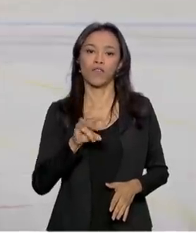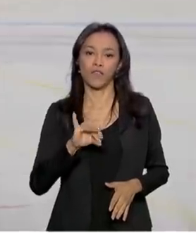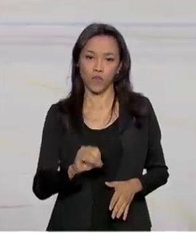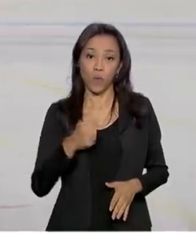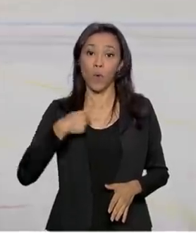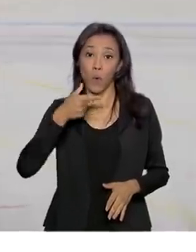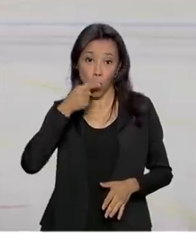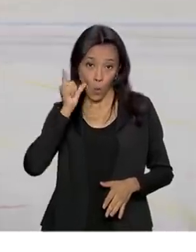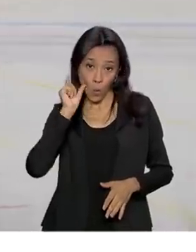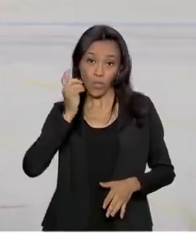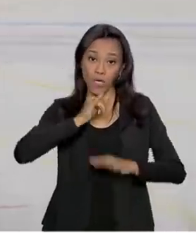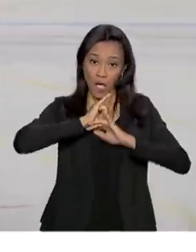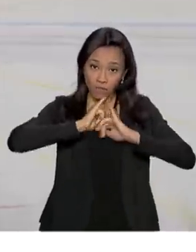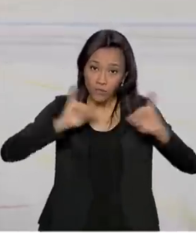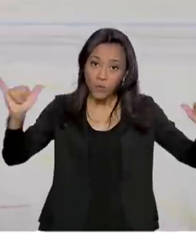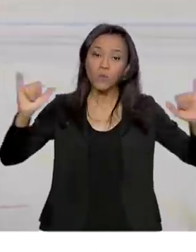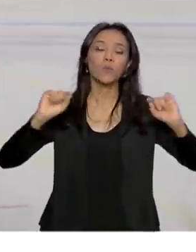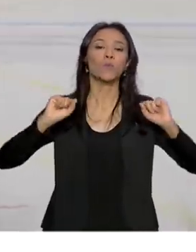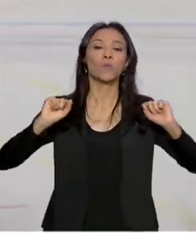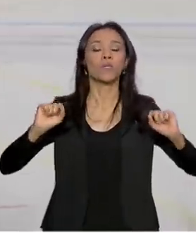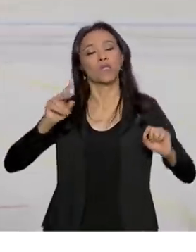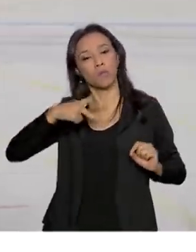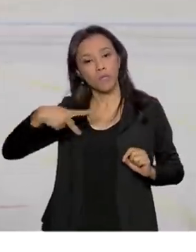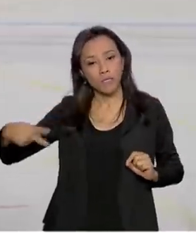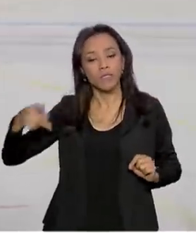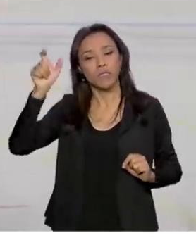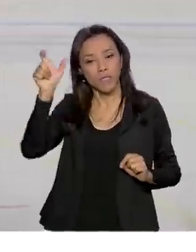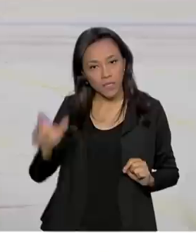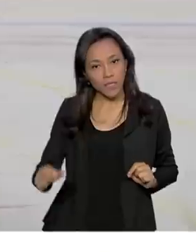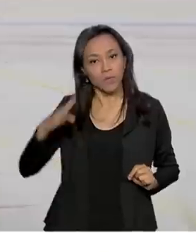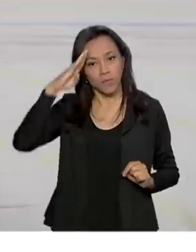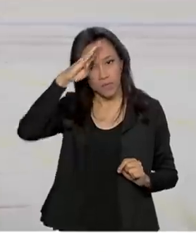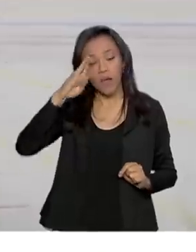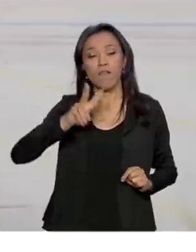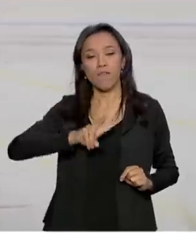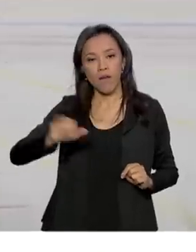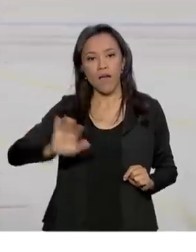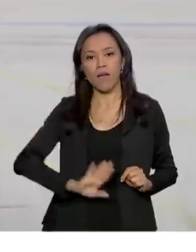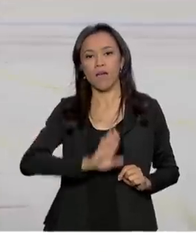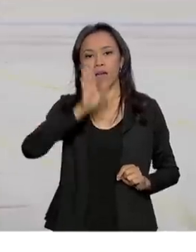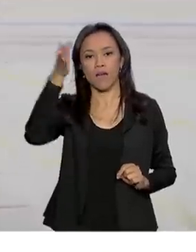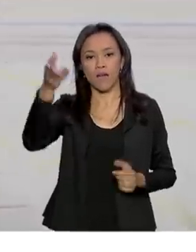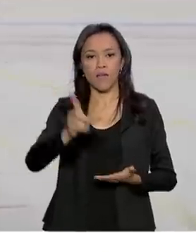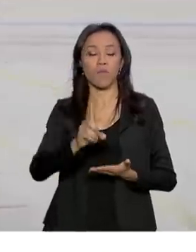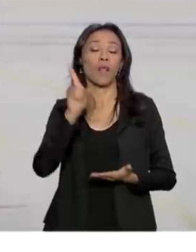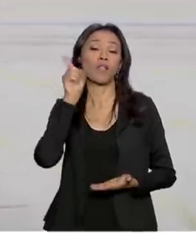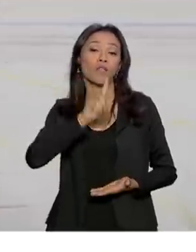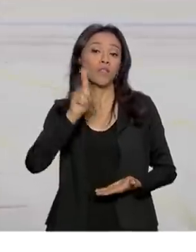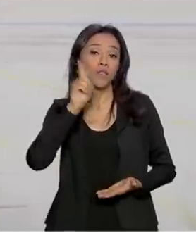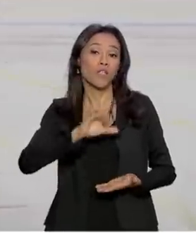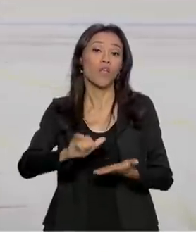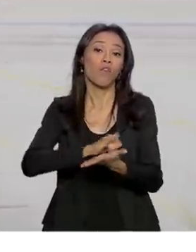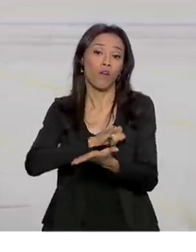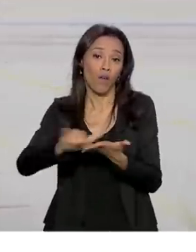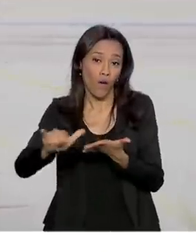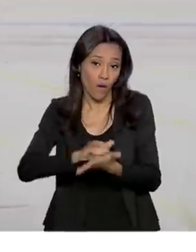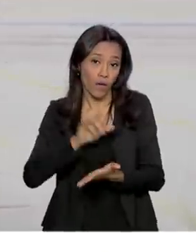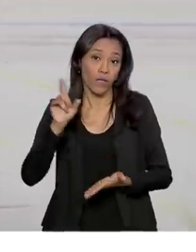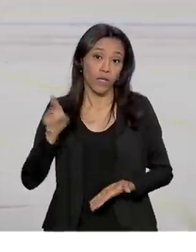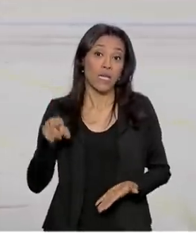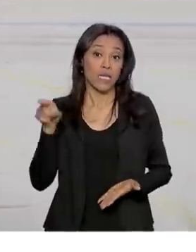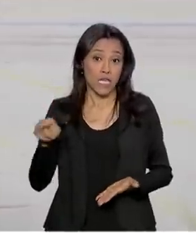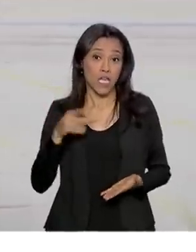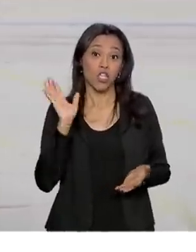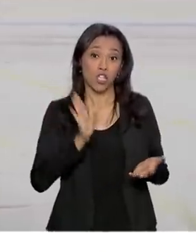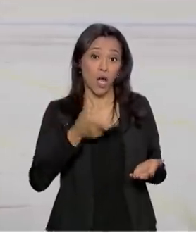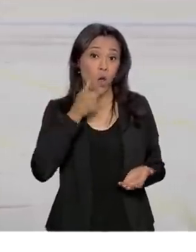ontem que o presidente Jair Bolsonaro vai participar da Assembleia Geral da ONU em Nova Iorque. E ontem o presidente costurou o texto que ele